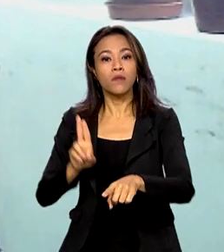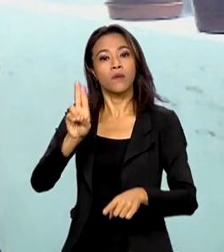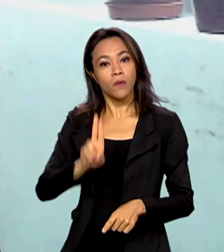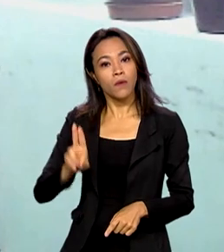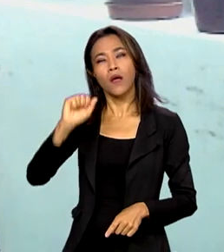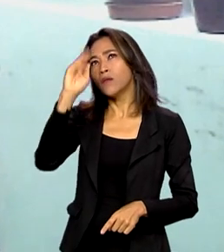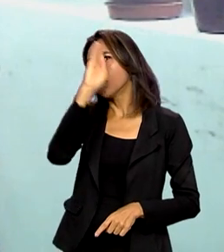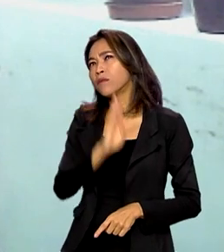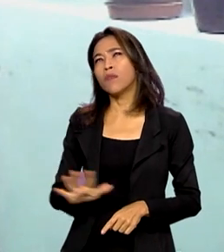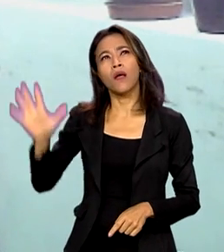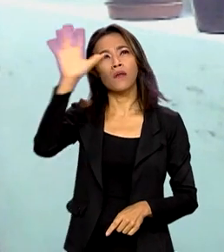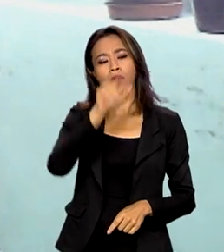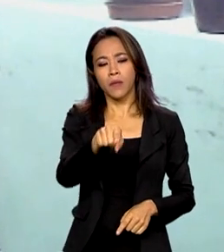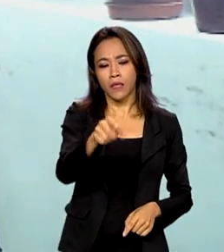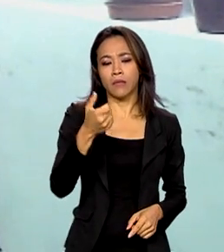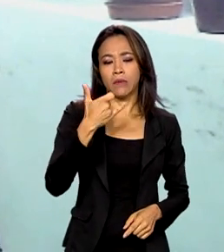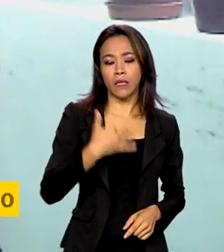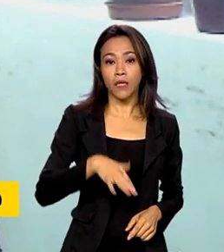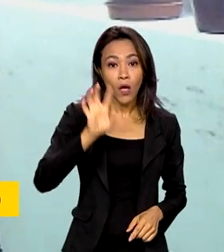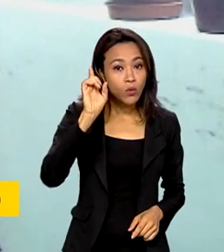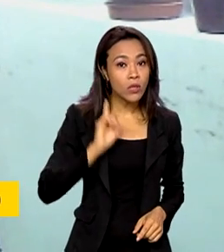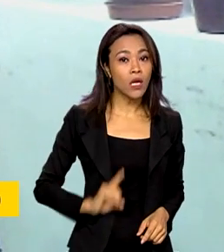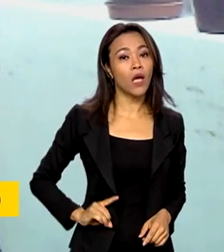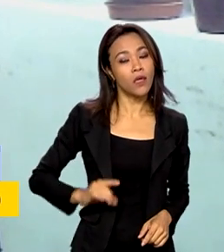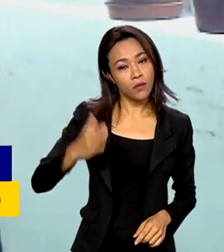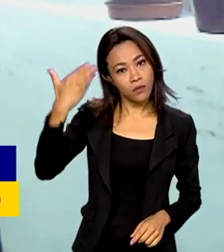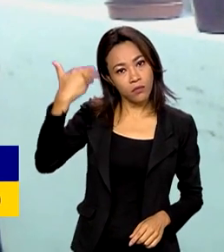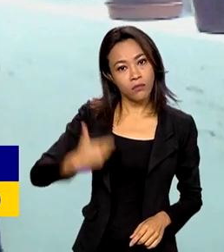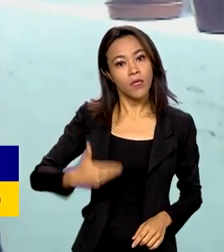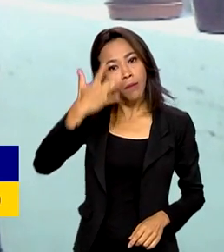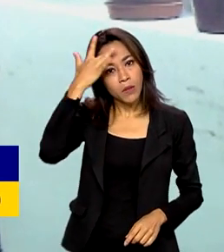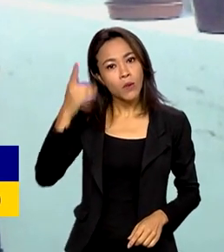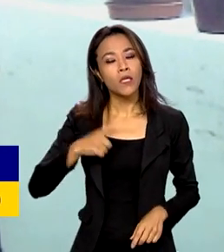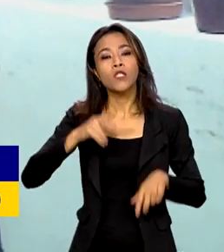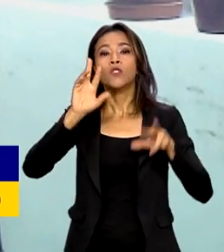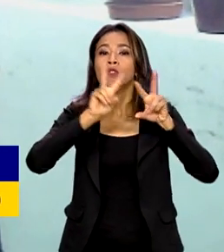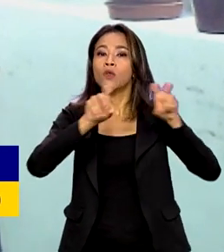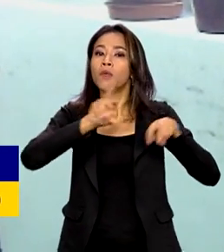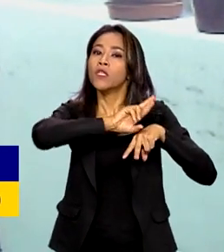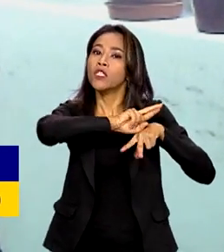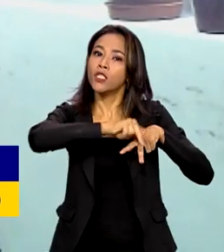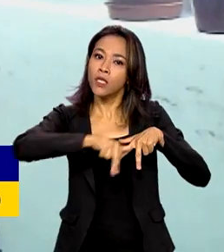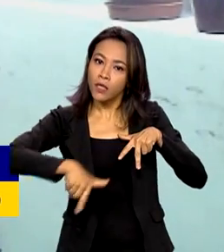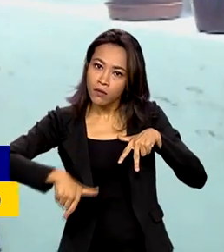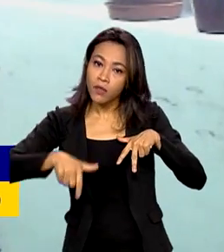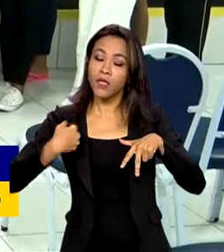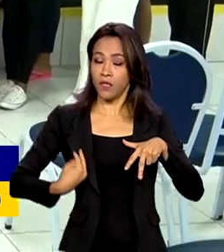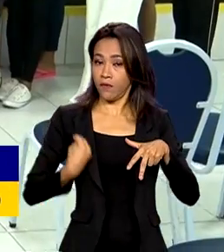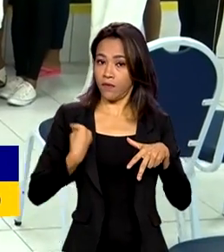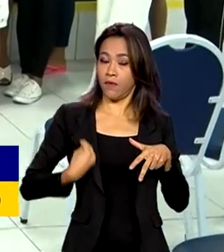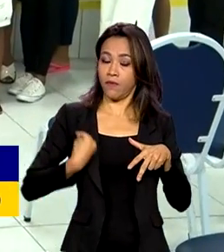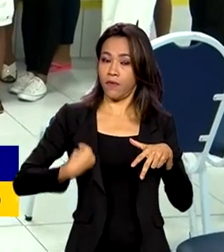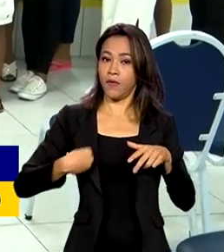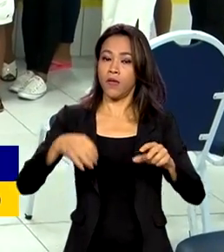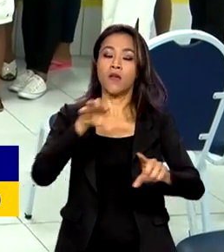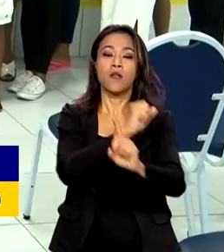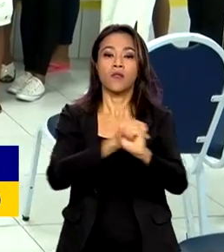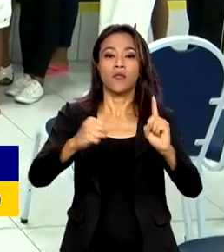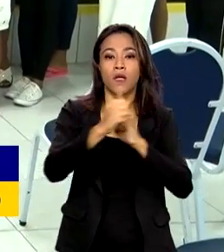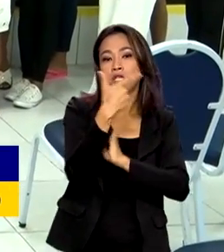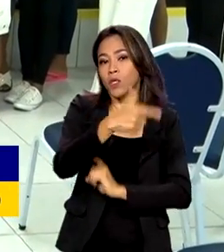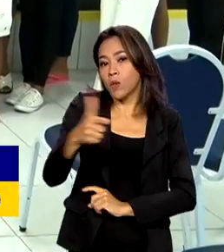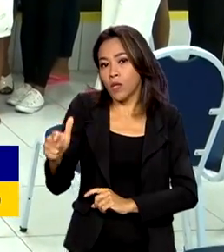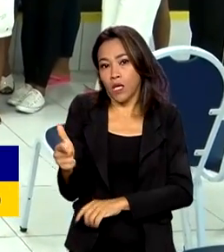É um direito que as pessoas têm de autodeterminação de gênero e de viver numa sociedade sem discriminação. Para a comunidade